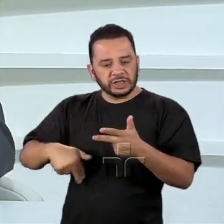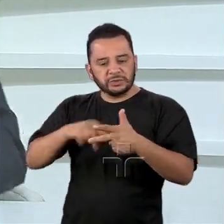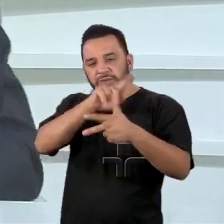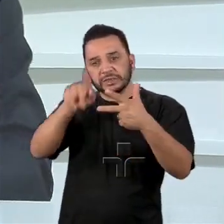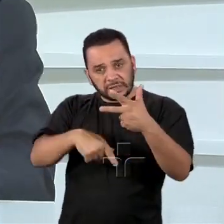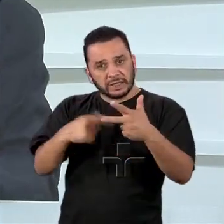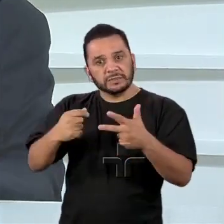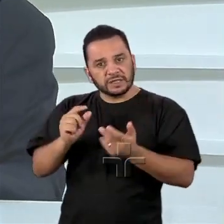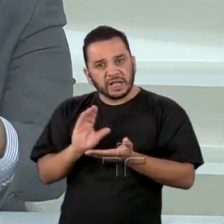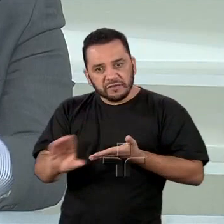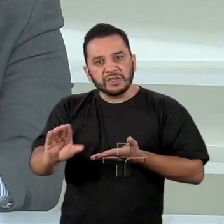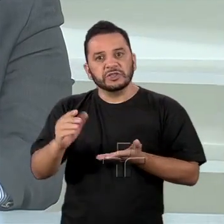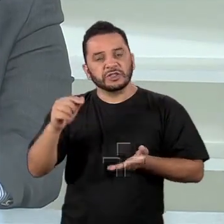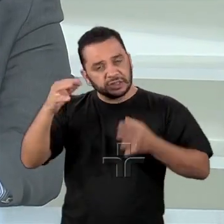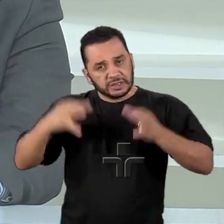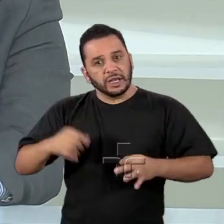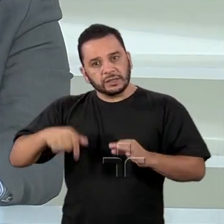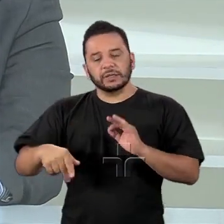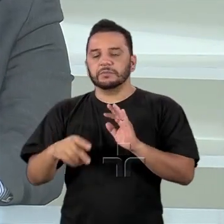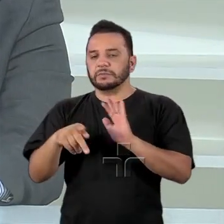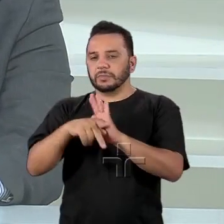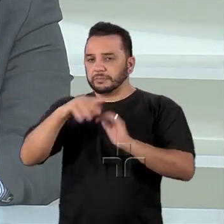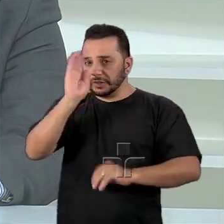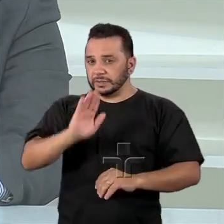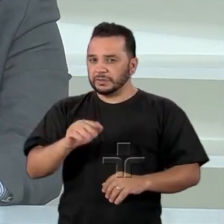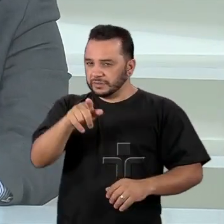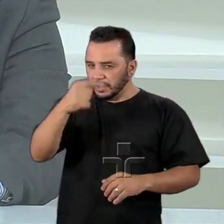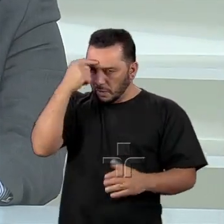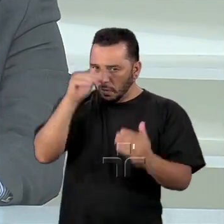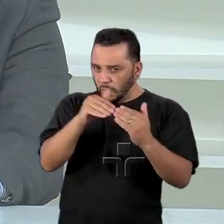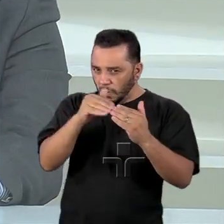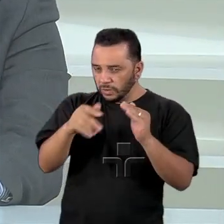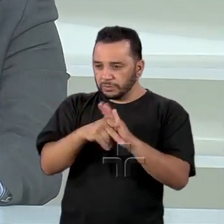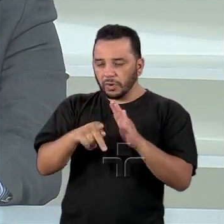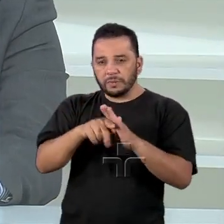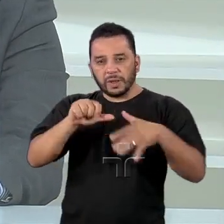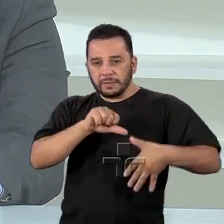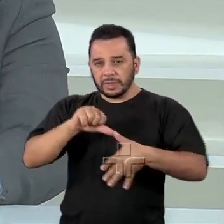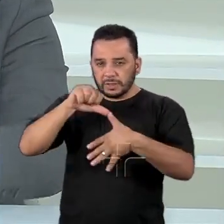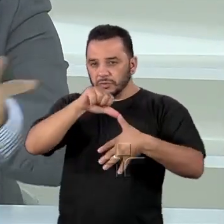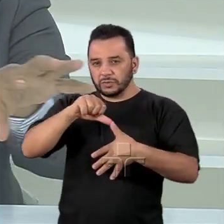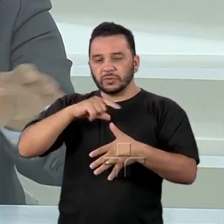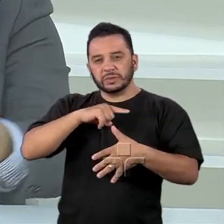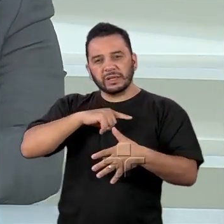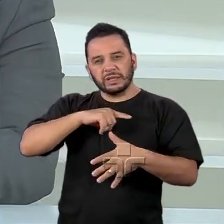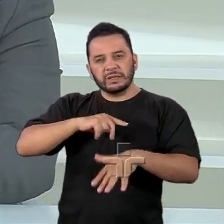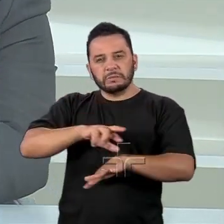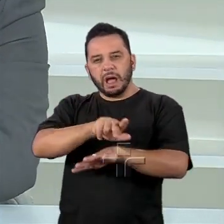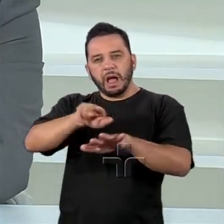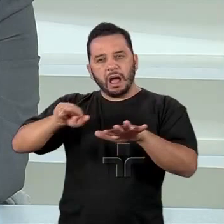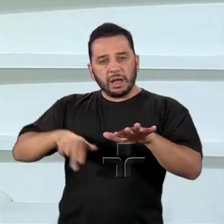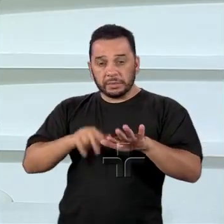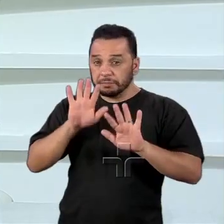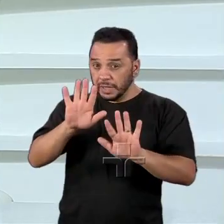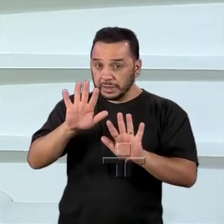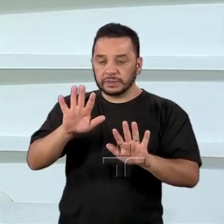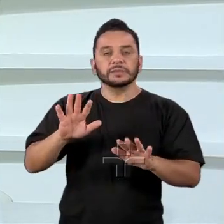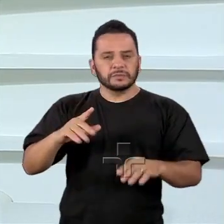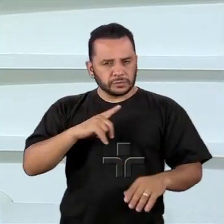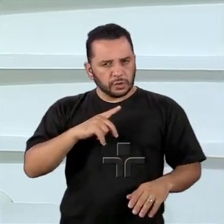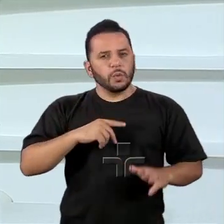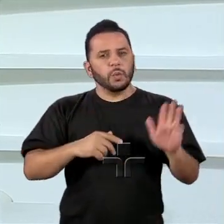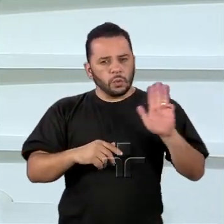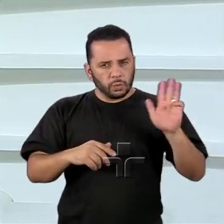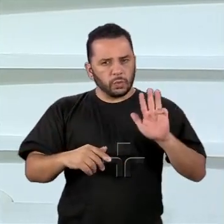-americana e essa articulação que você diz é mais difícil hoje porque a América do Sul é mais heterogênea? Não, porque quando o Lula fez, tinha